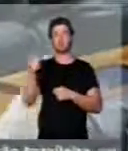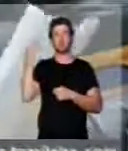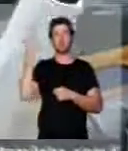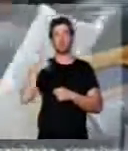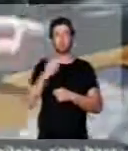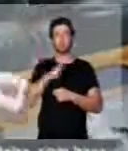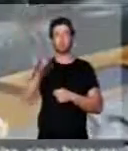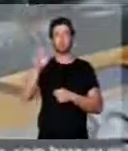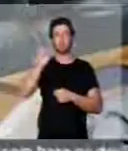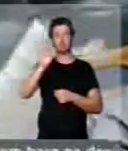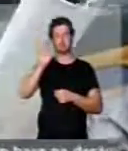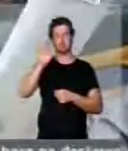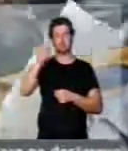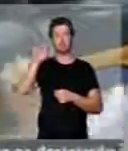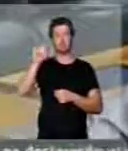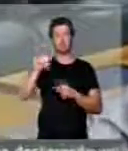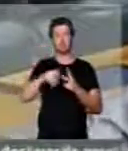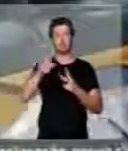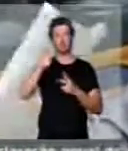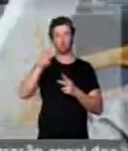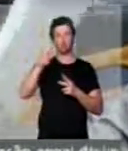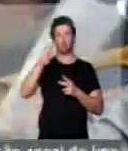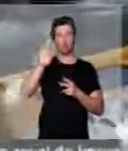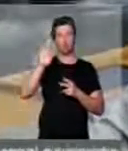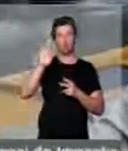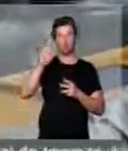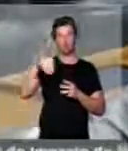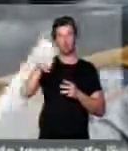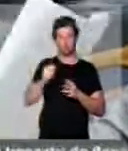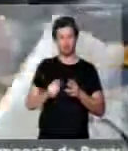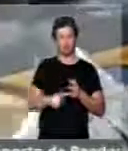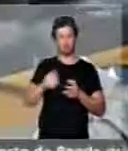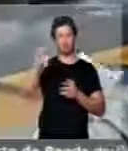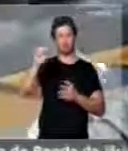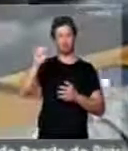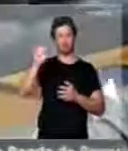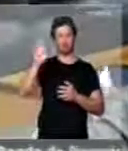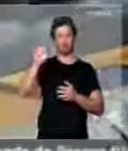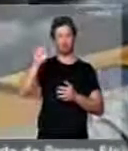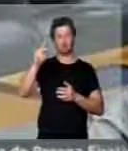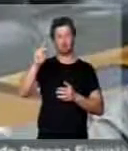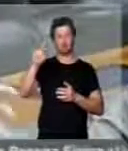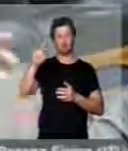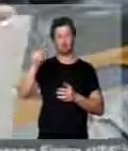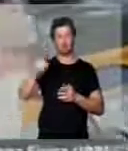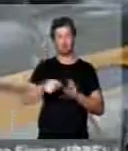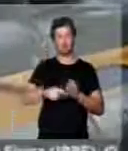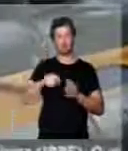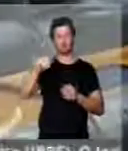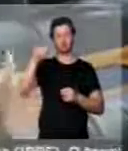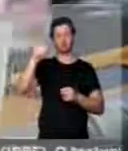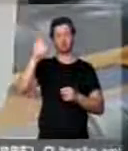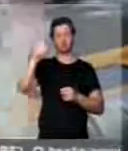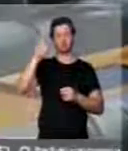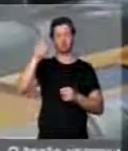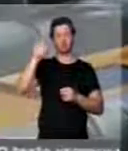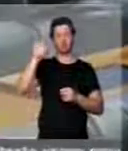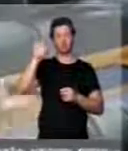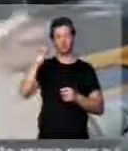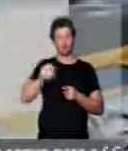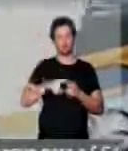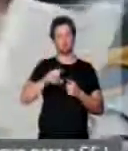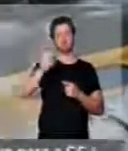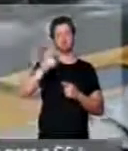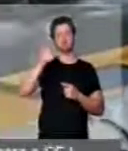querida Sertânia, Tuparitama, São José do Egito, Tapetim, Brejinho, Tabira, Afogado da Engazeira, Serra